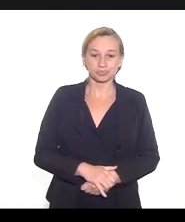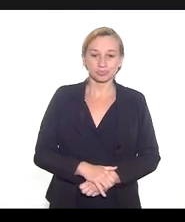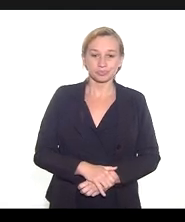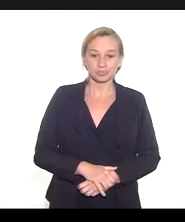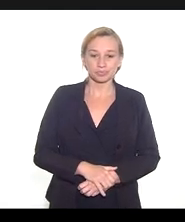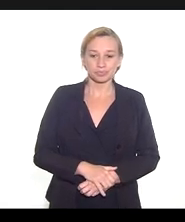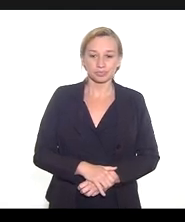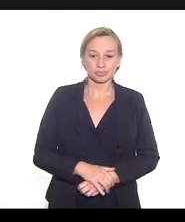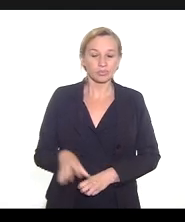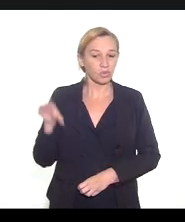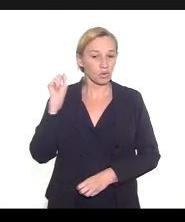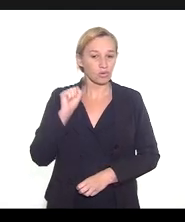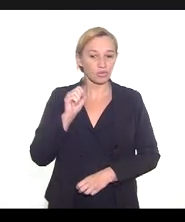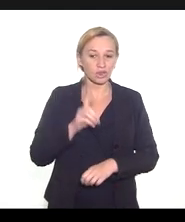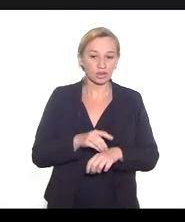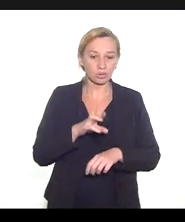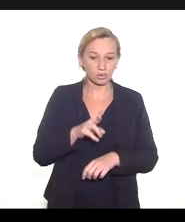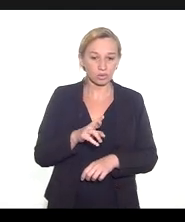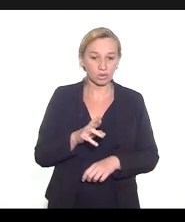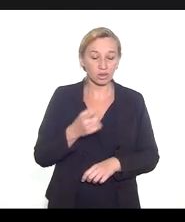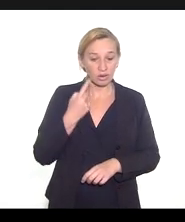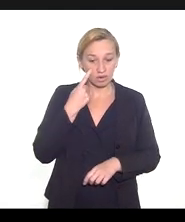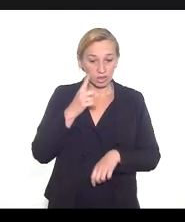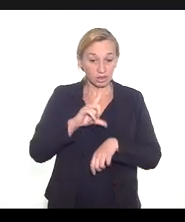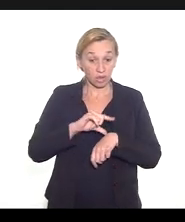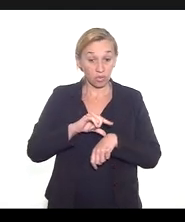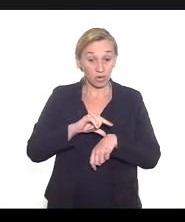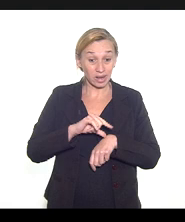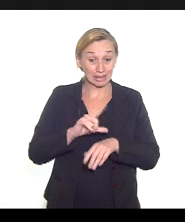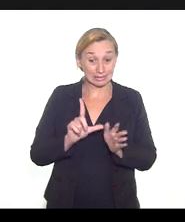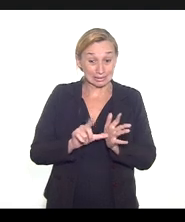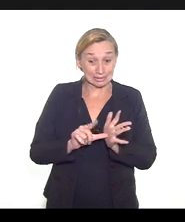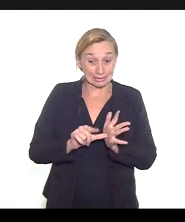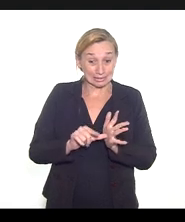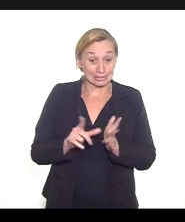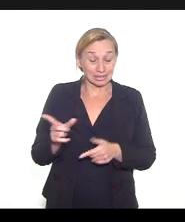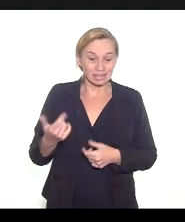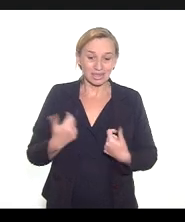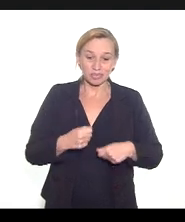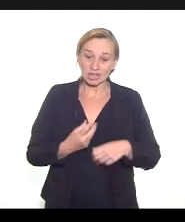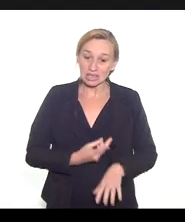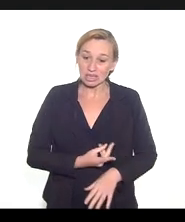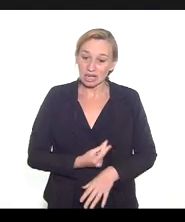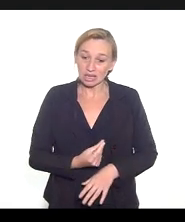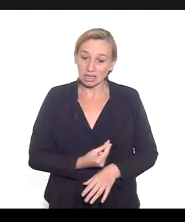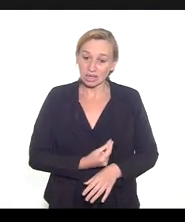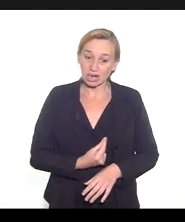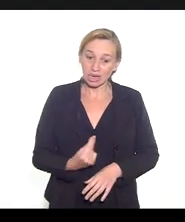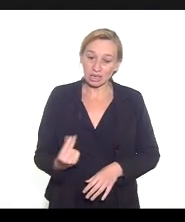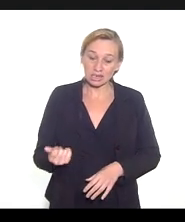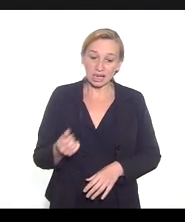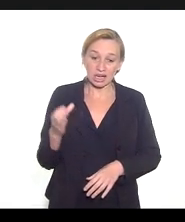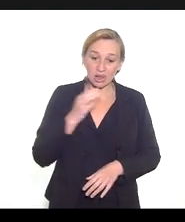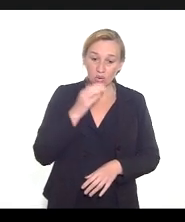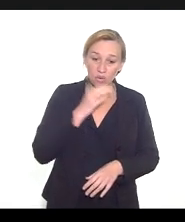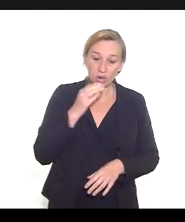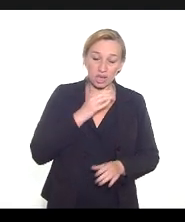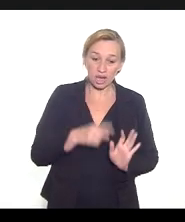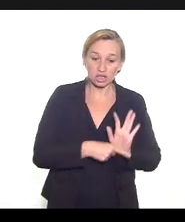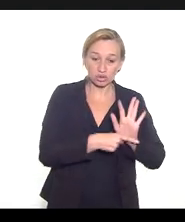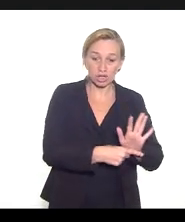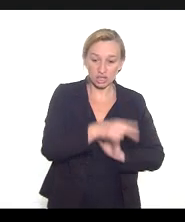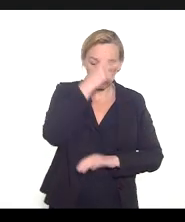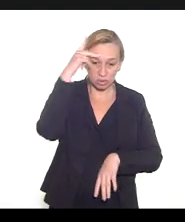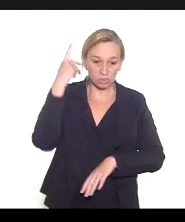Vamos escutar a doutora, já falou que está com o horário apertado, está na frente da